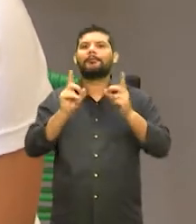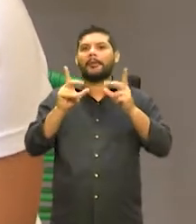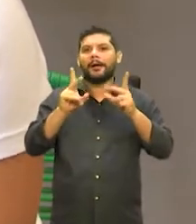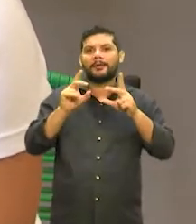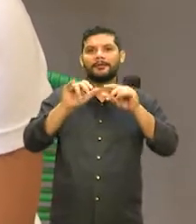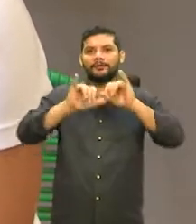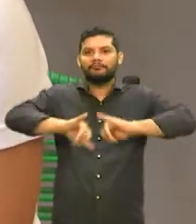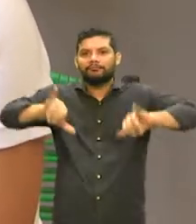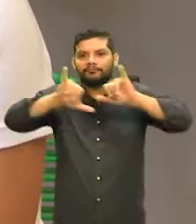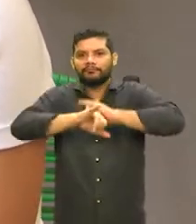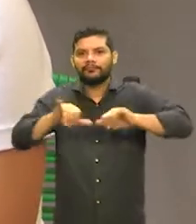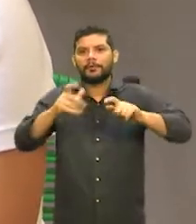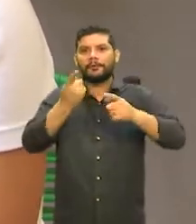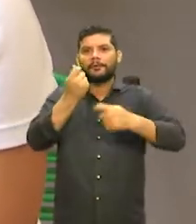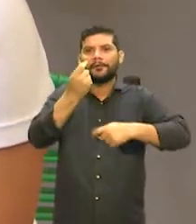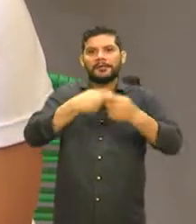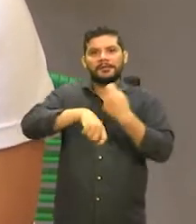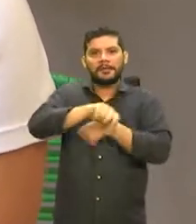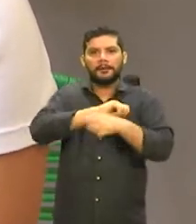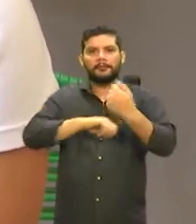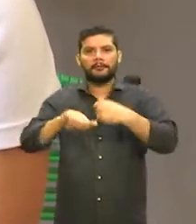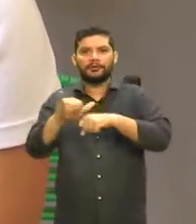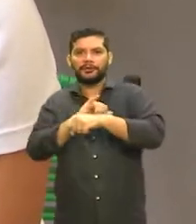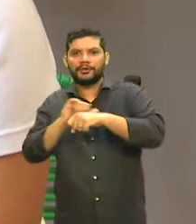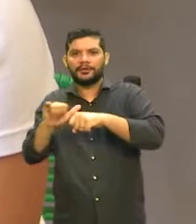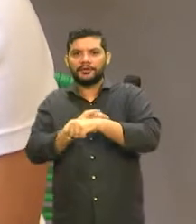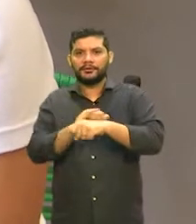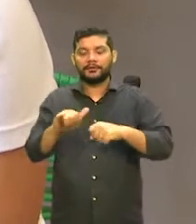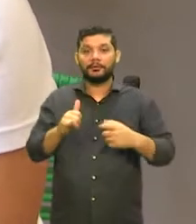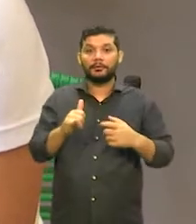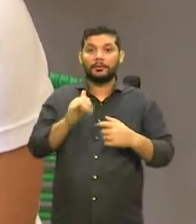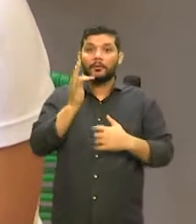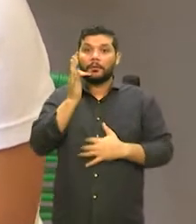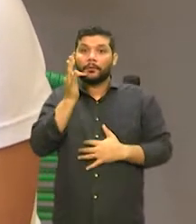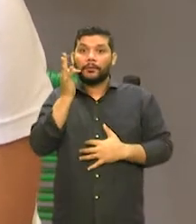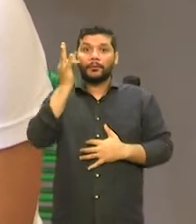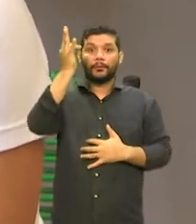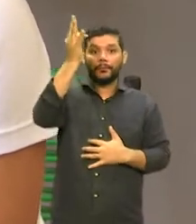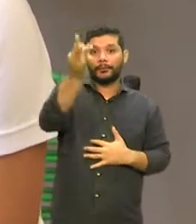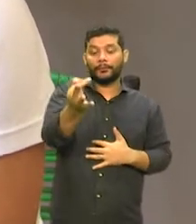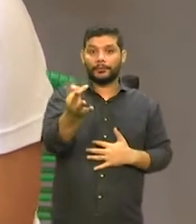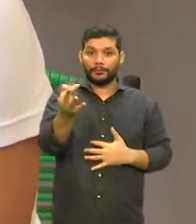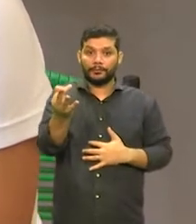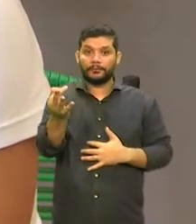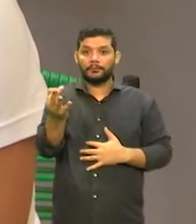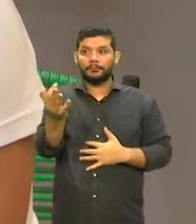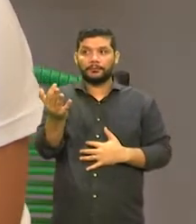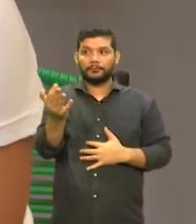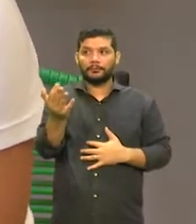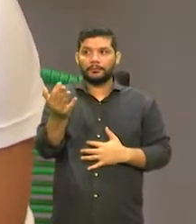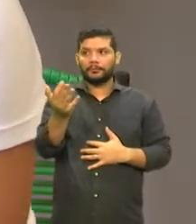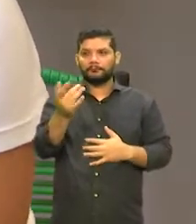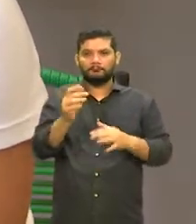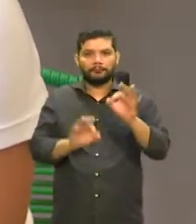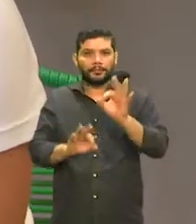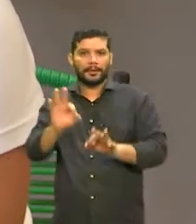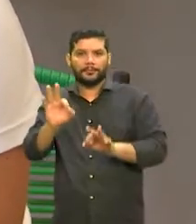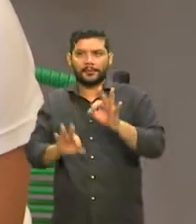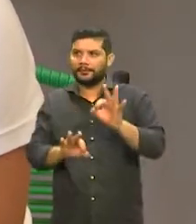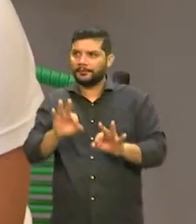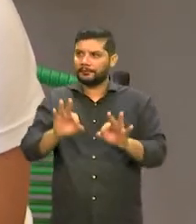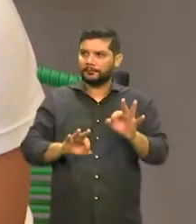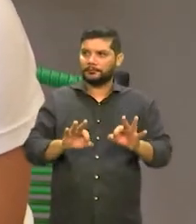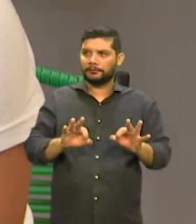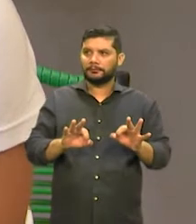avaliar de uma forma estratégica, de uma forma futura. Eu consigo olhar o meu negócio planejado. A gente teve um crescimento muito